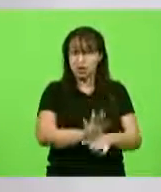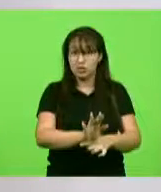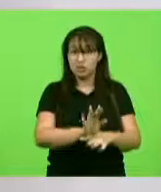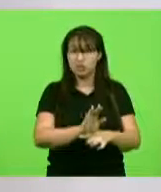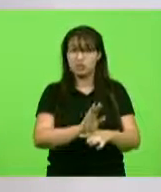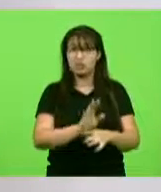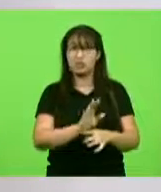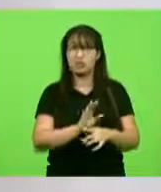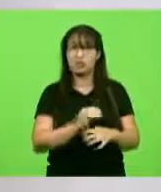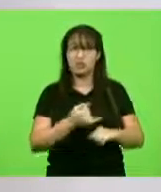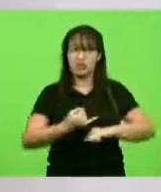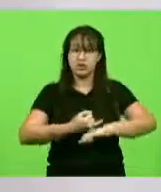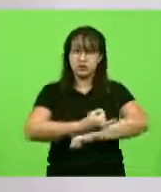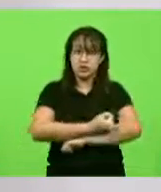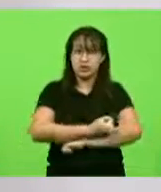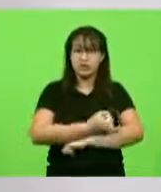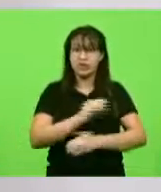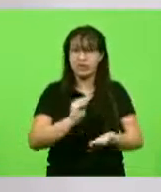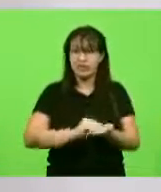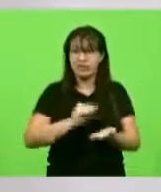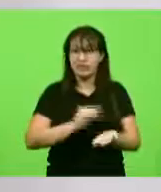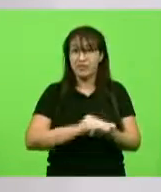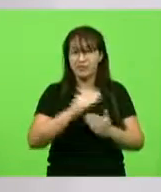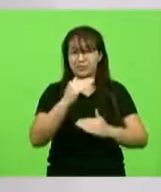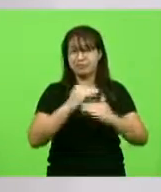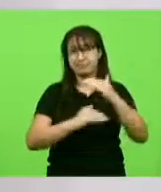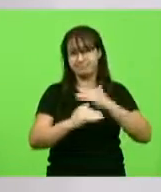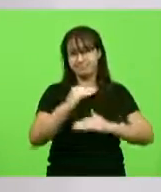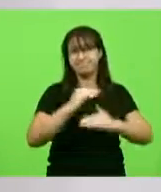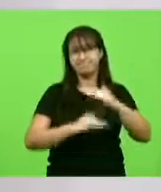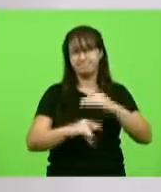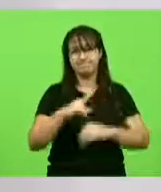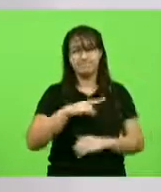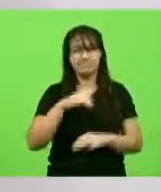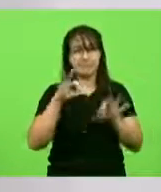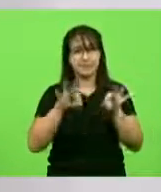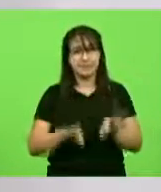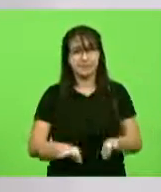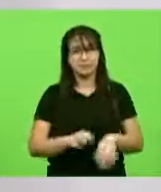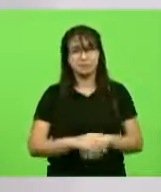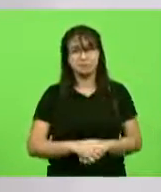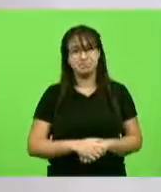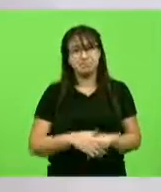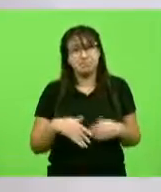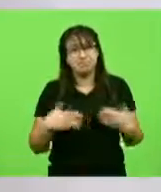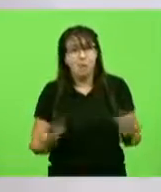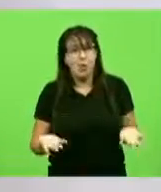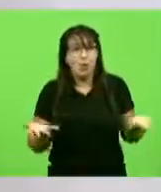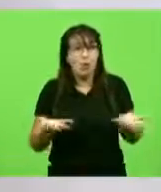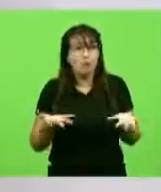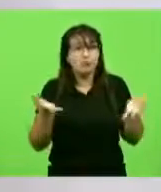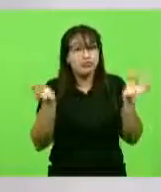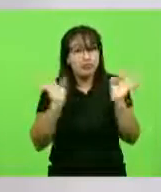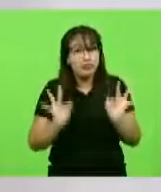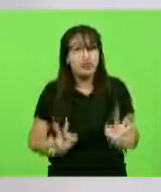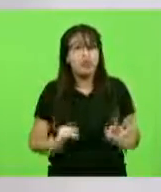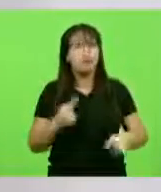investimento em infraestrutura. Então, por isso, deputado Silvio, nós hoje estamos felizes aqui, felizes,